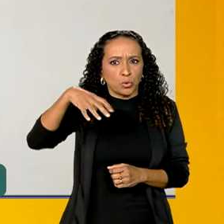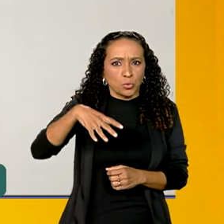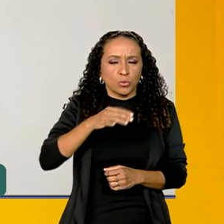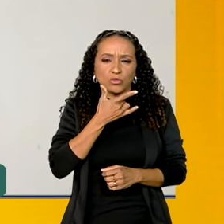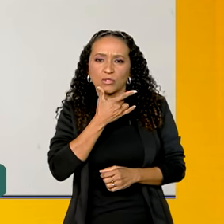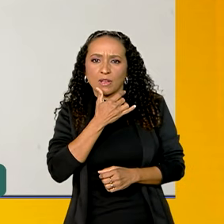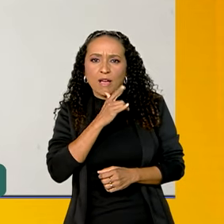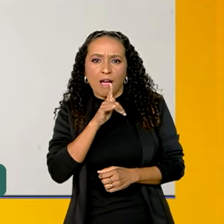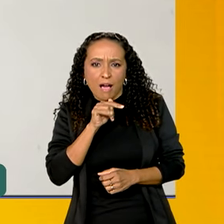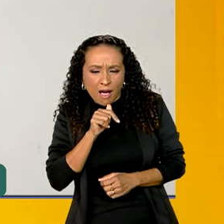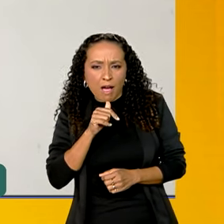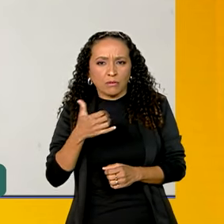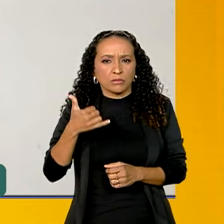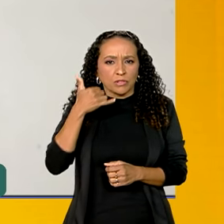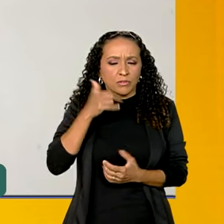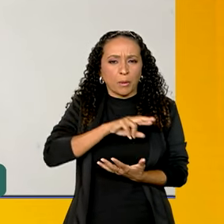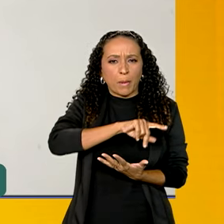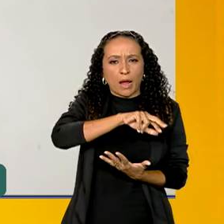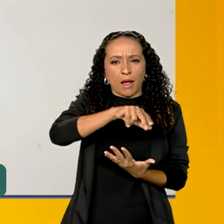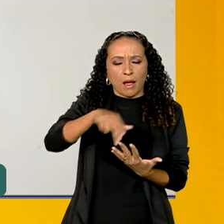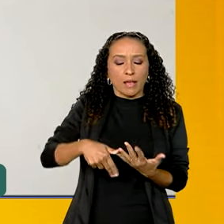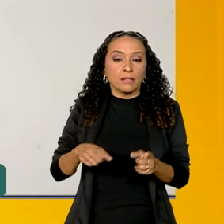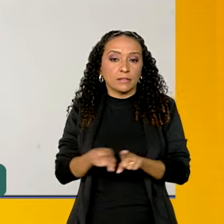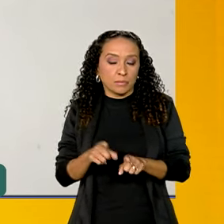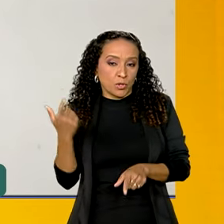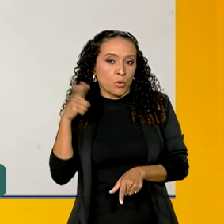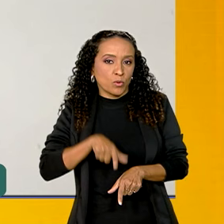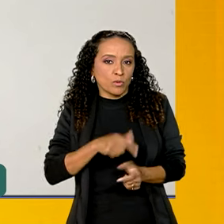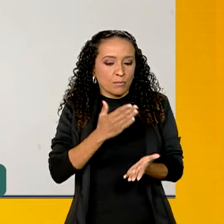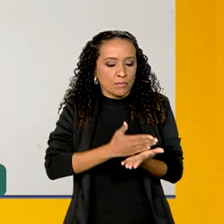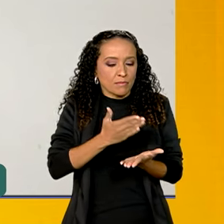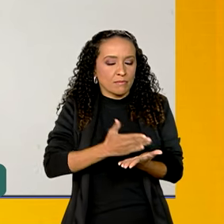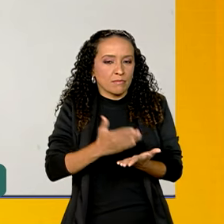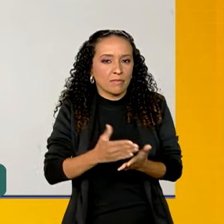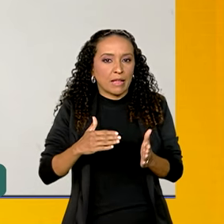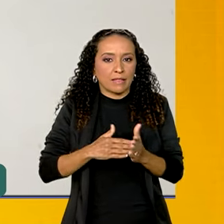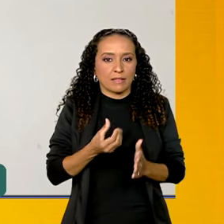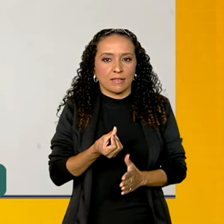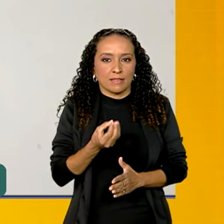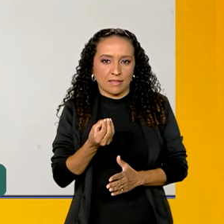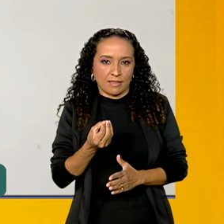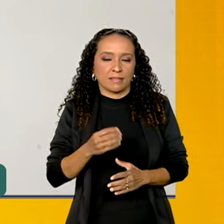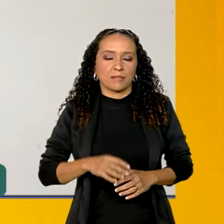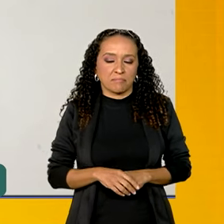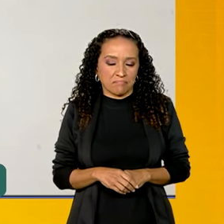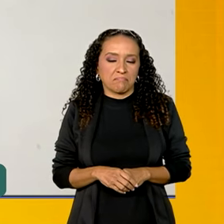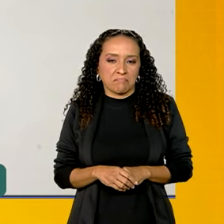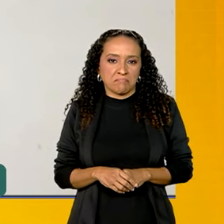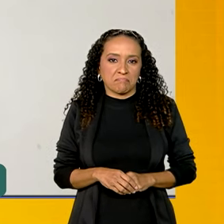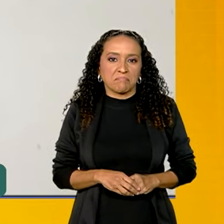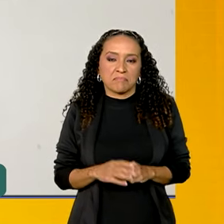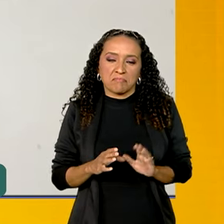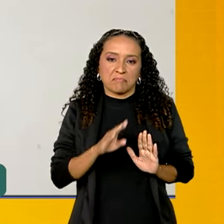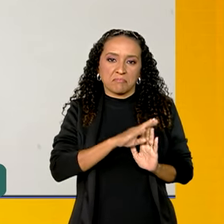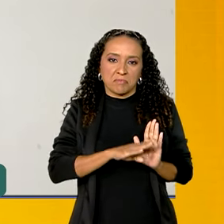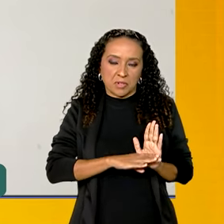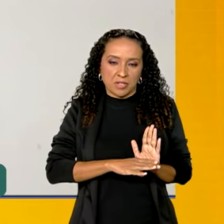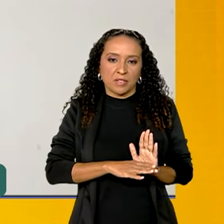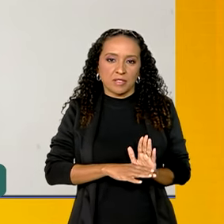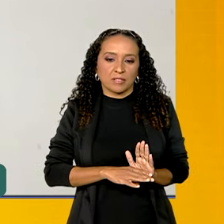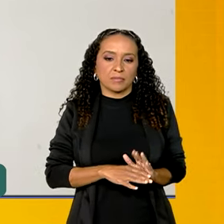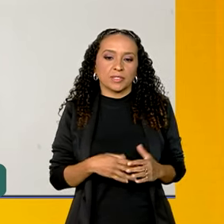de água, de telefone, e ainda conseguindo parcelar isso até 60 vezes. Então, é um programa que